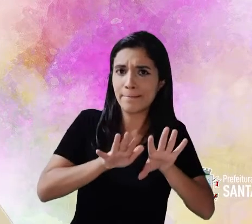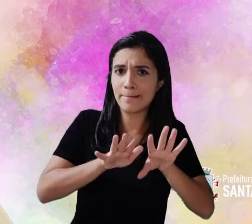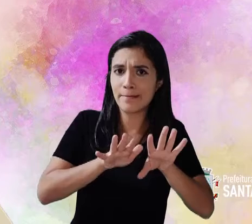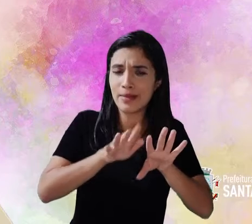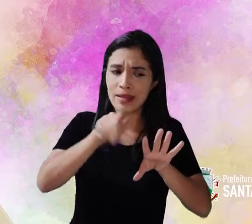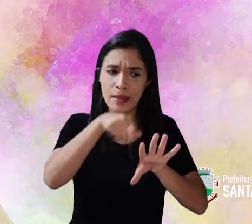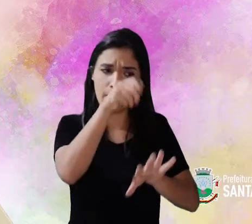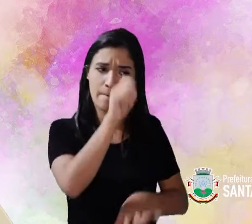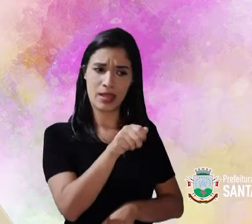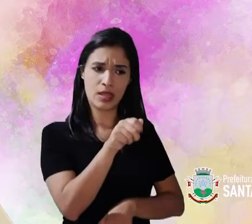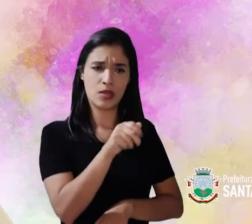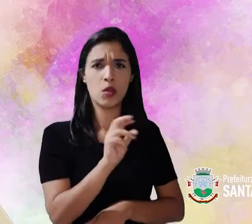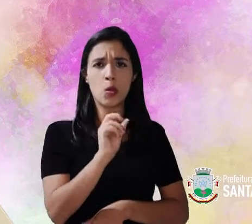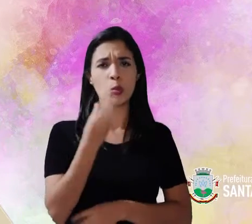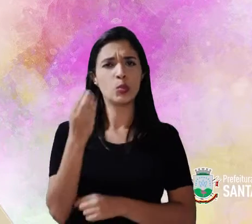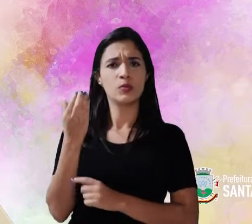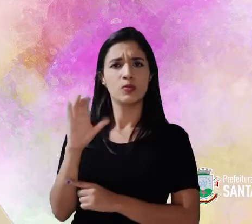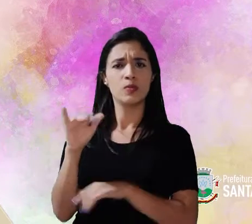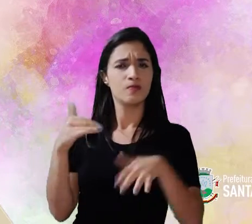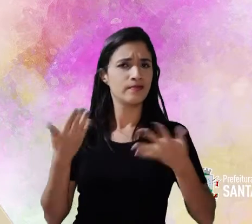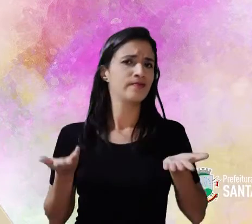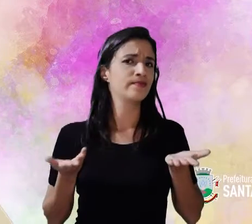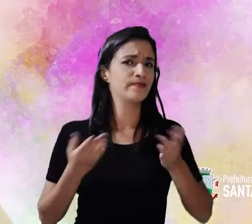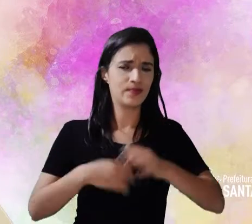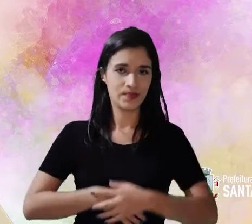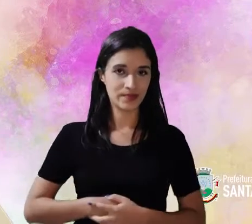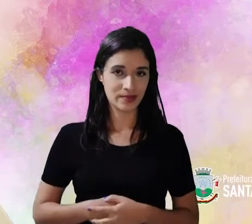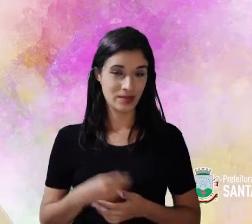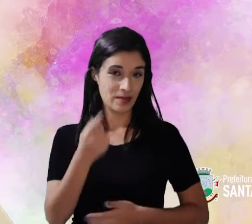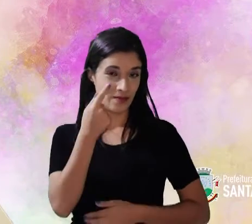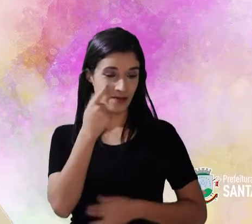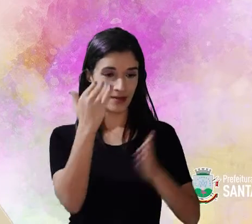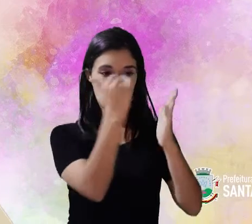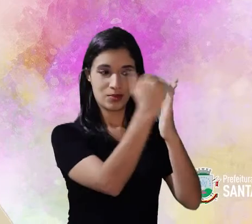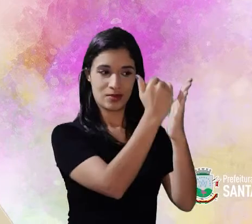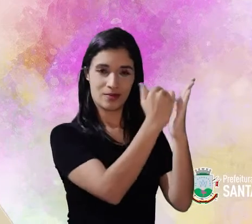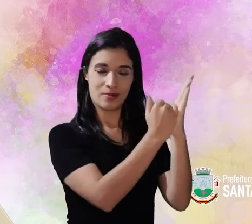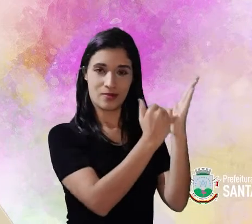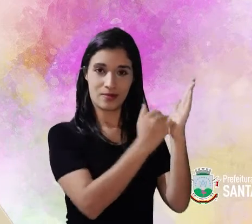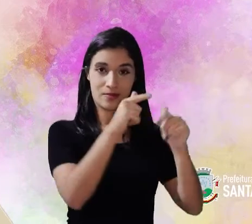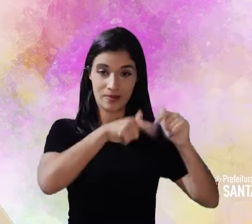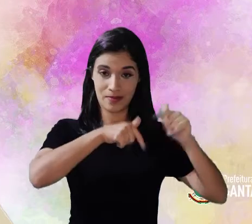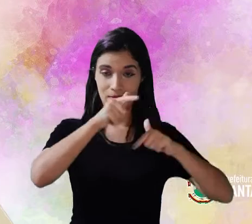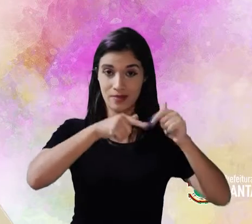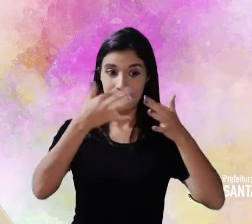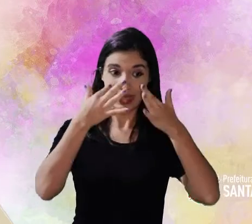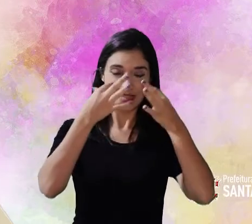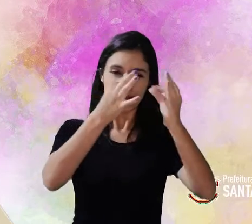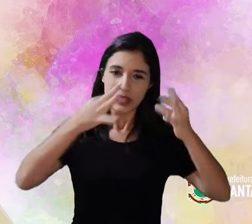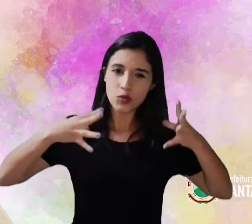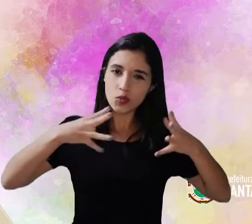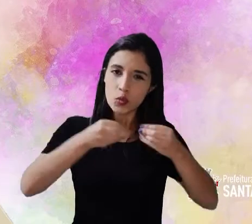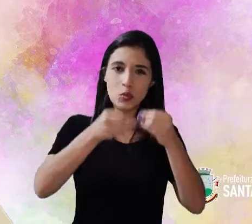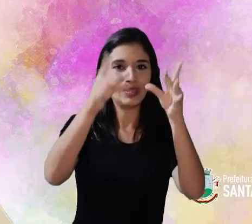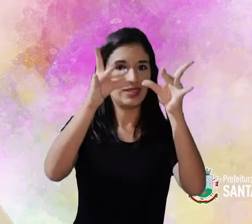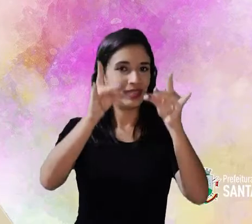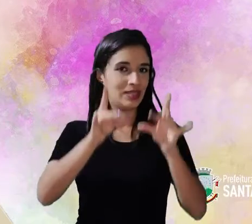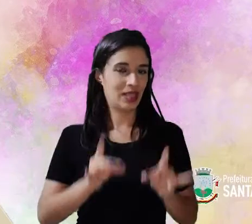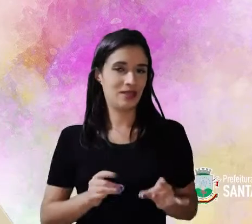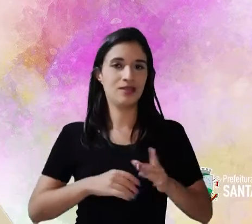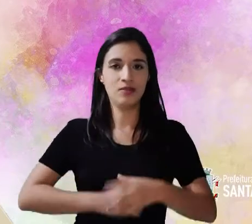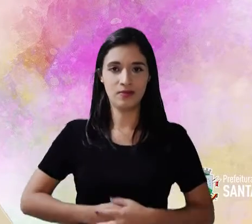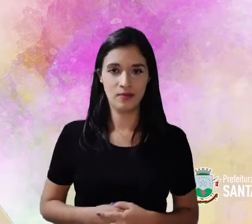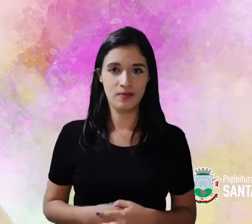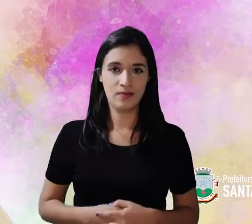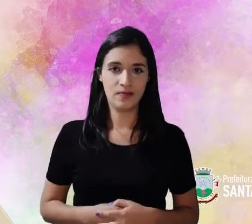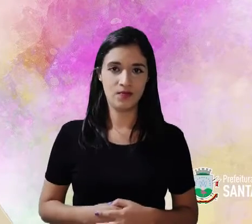que isso é mágica ou ciência? Vamos lá, então, para os materiais? E fique atento a todos os detalhes.